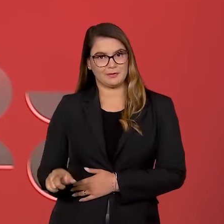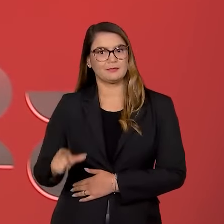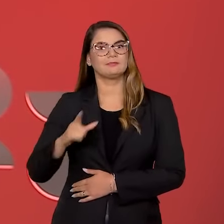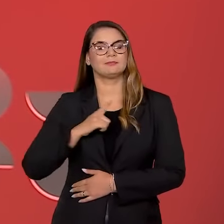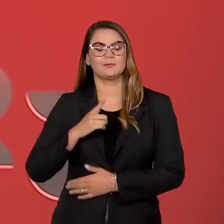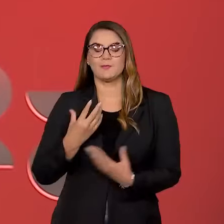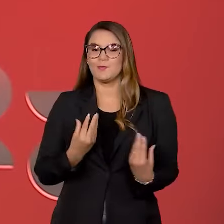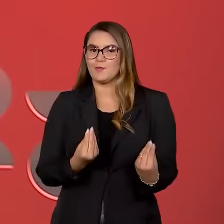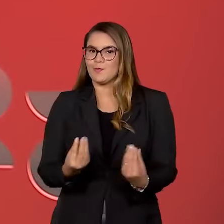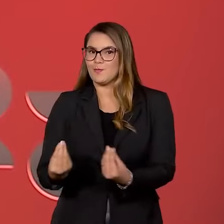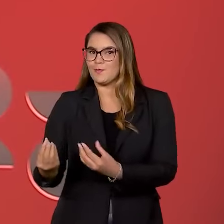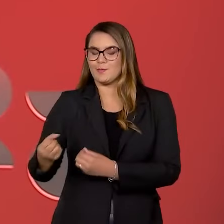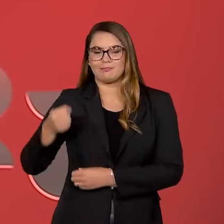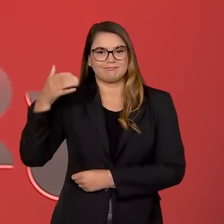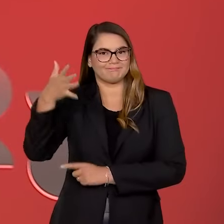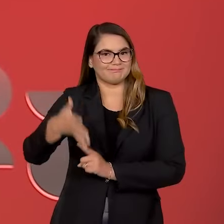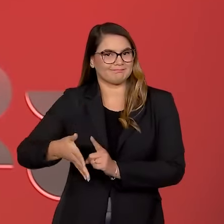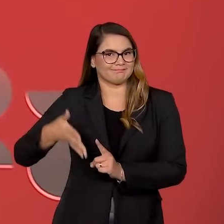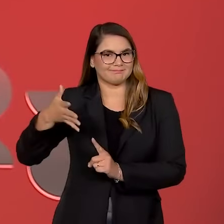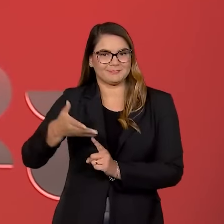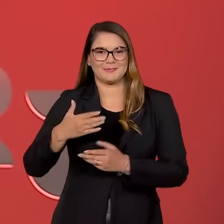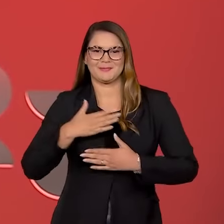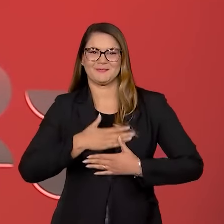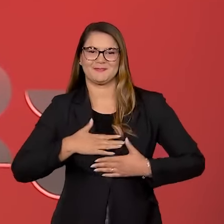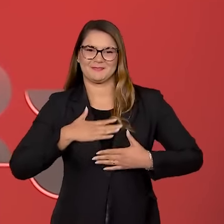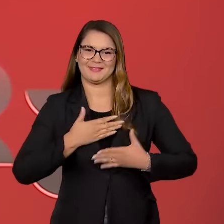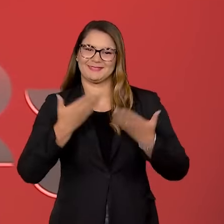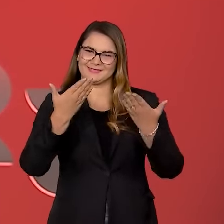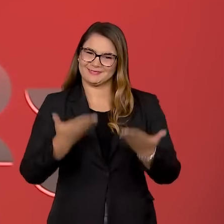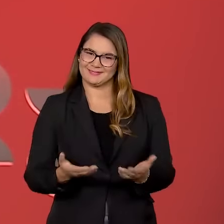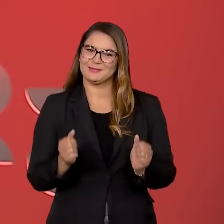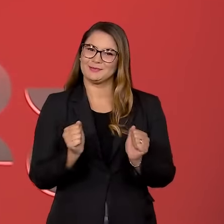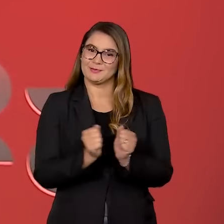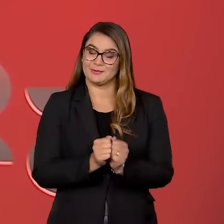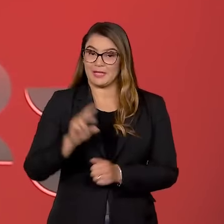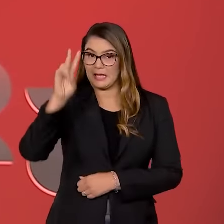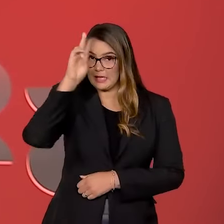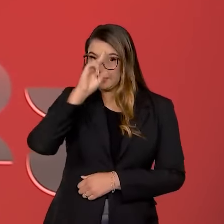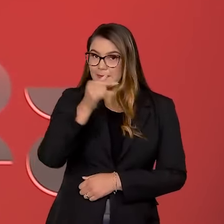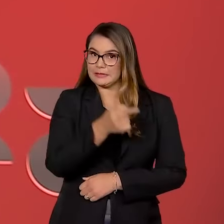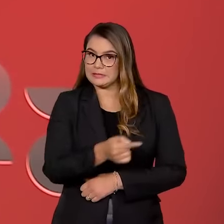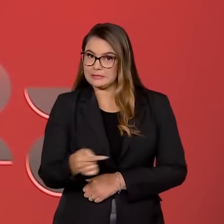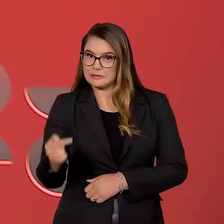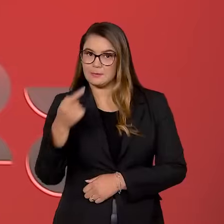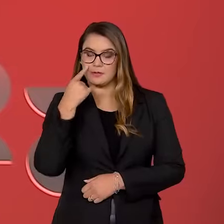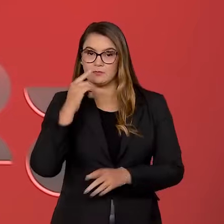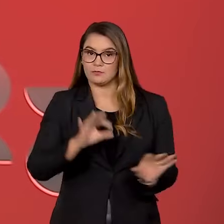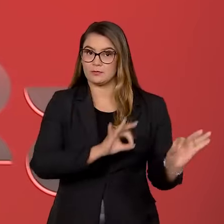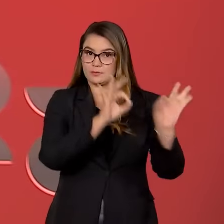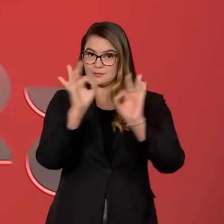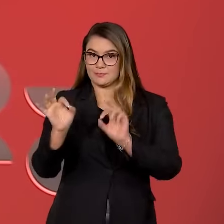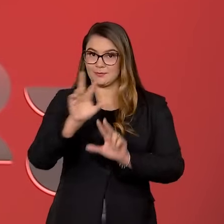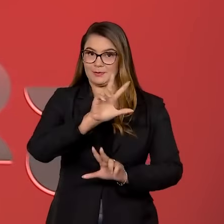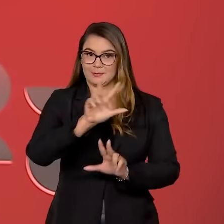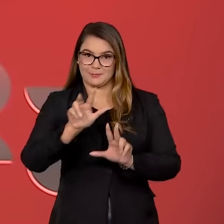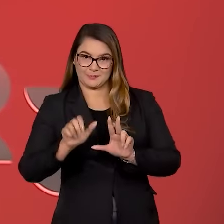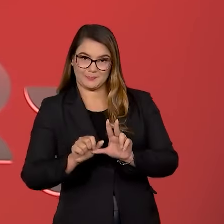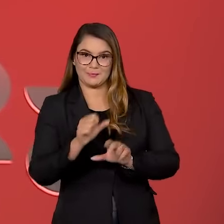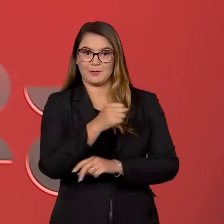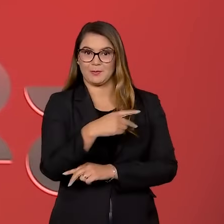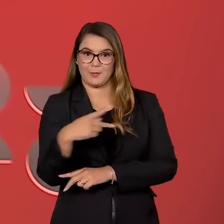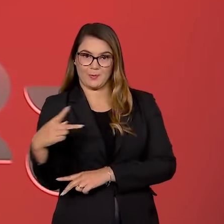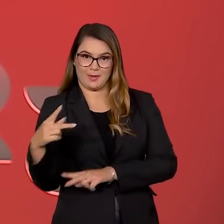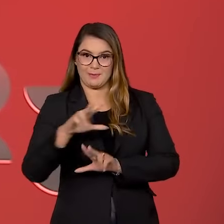tem muito, muito o que falar. É um prazer ter a sua companhia, lembrando que toda semana você nos acompanha pela TV Brasil, pelo